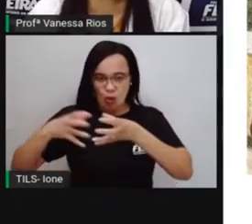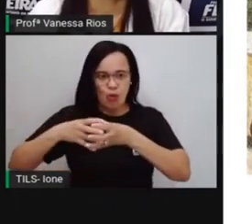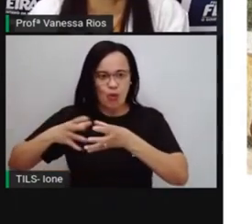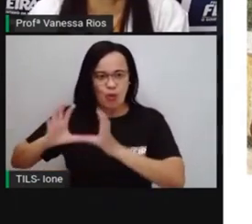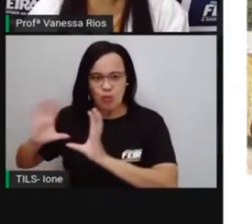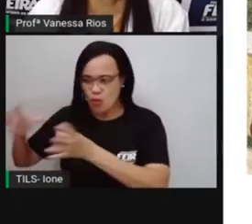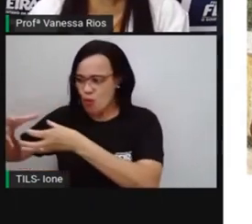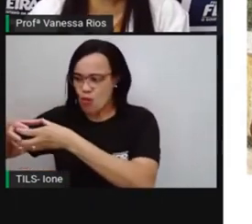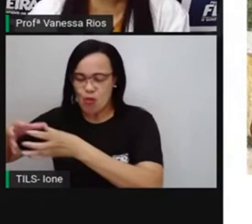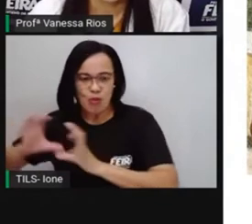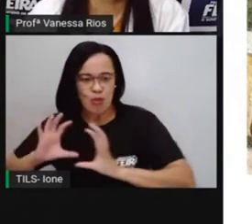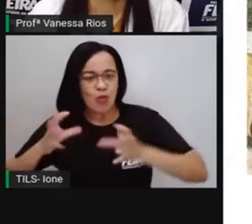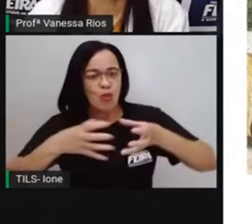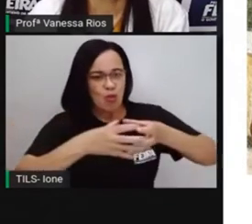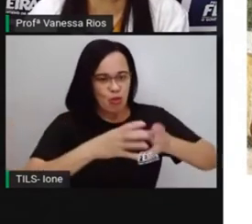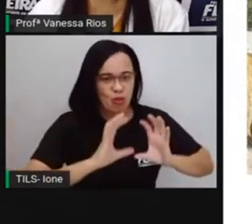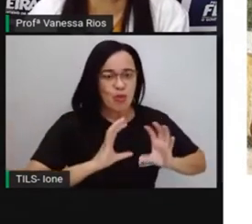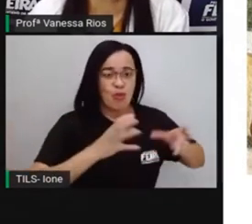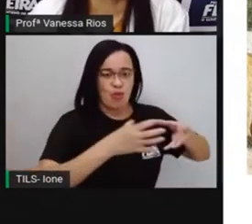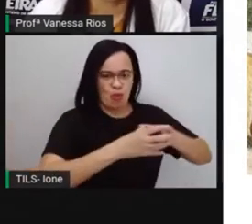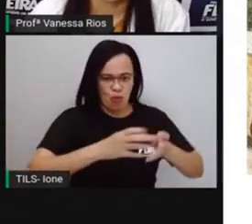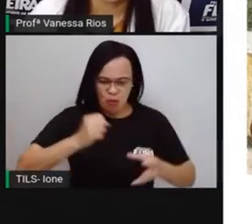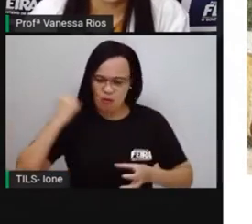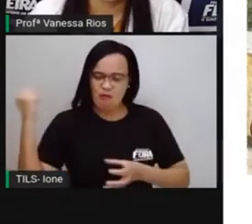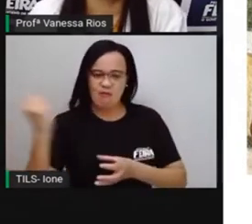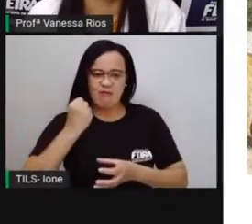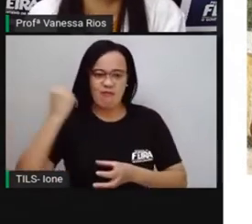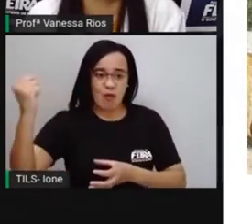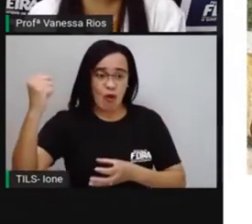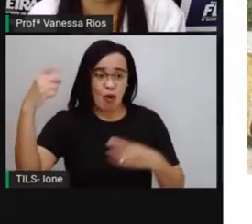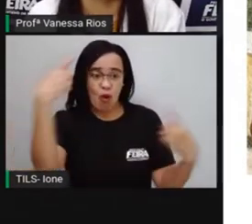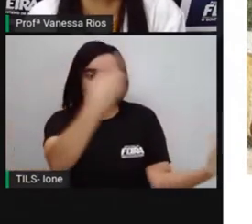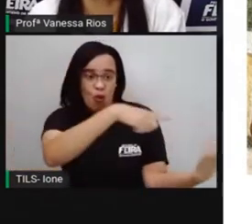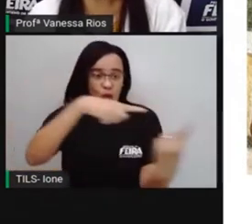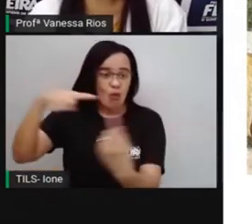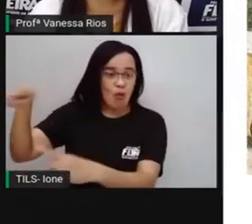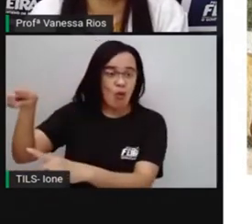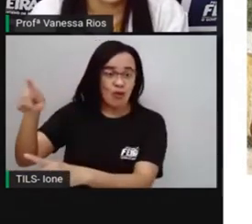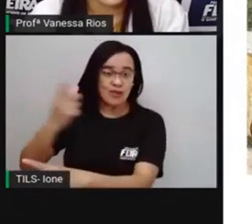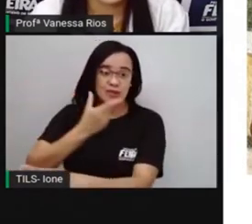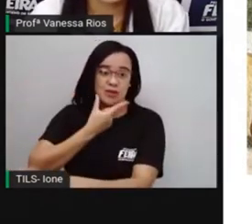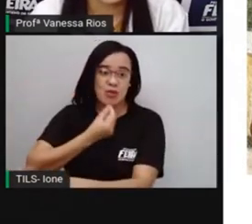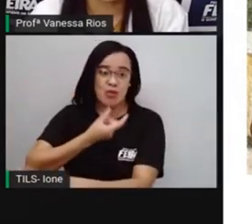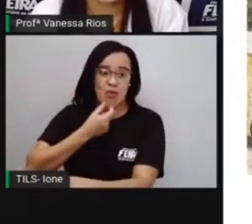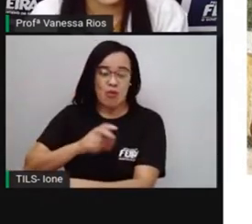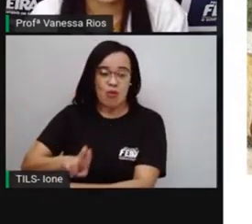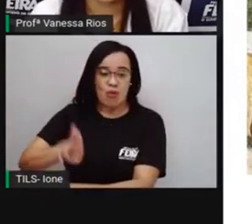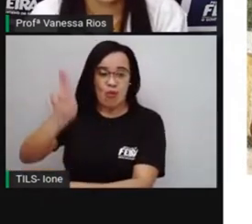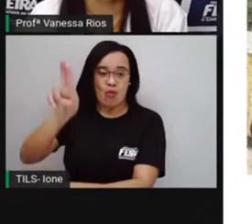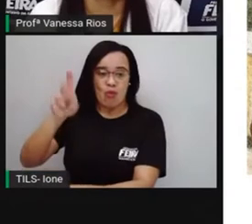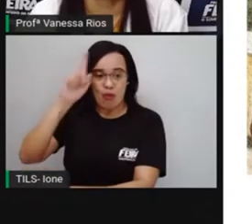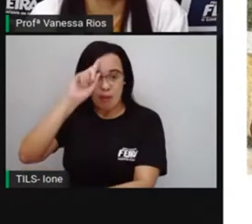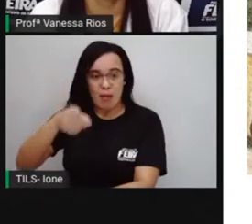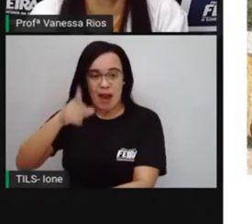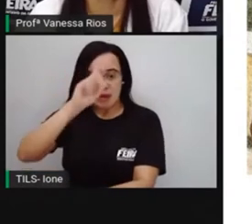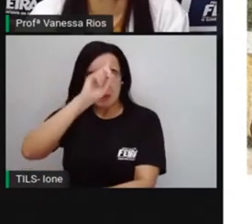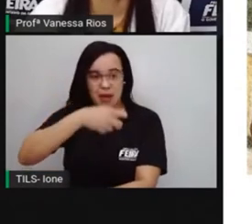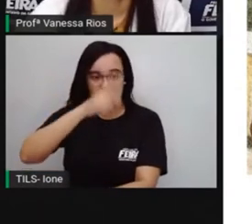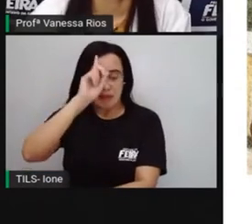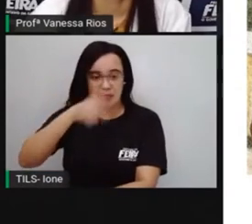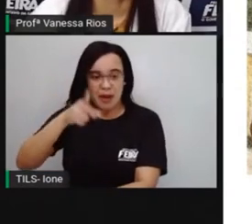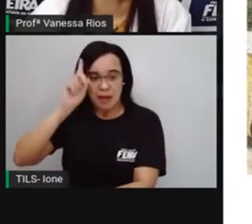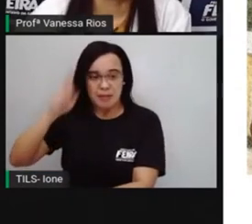para que um grupo, né? Se fortalecessem e pudessem aí buscar a liberdade, né? Ou